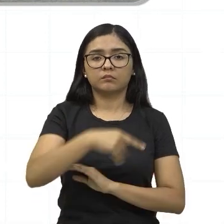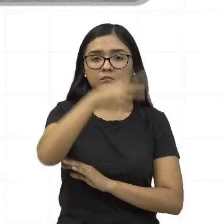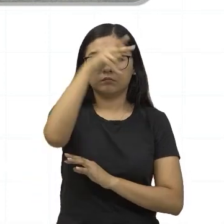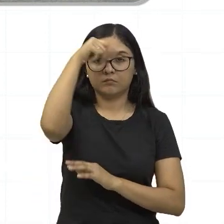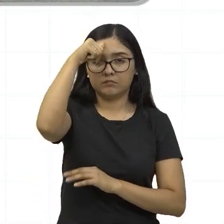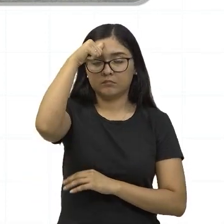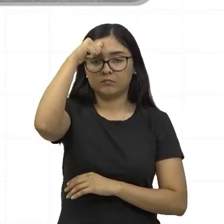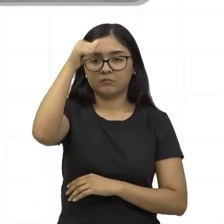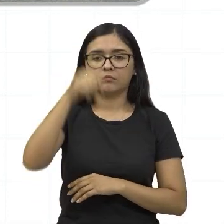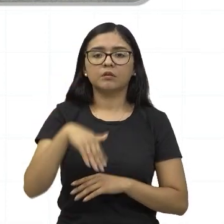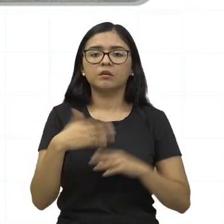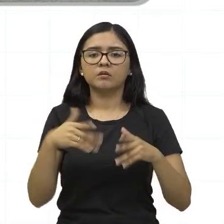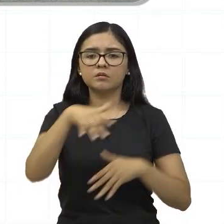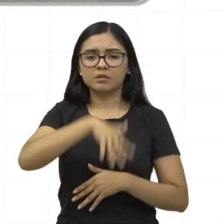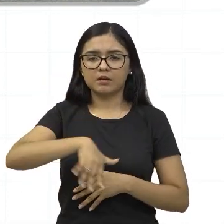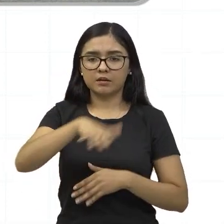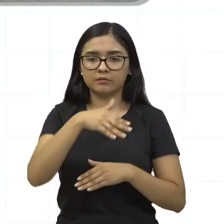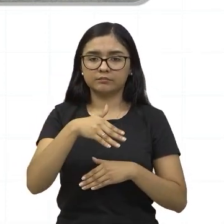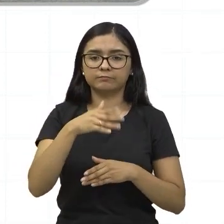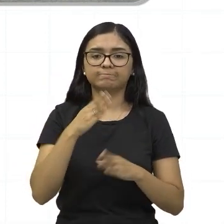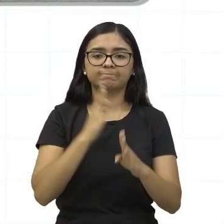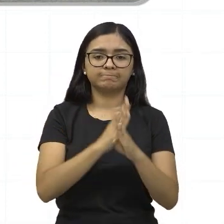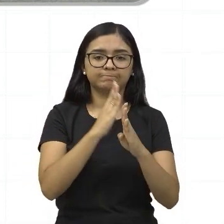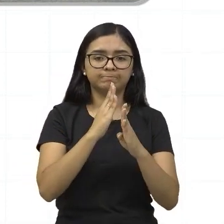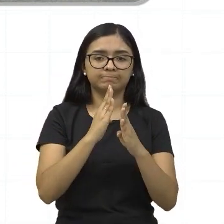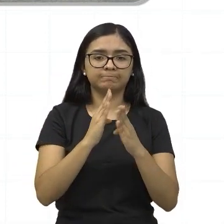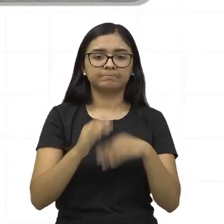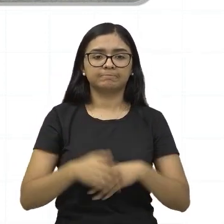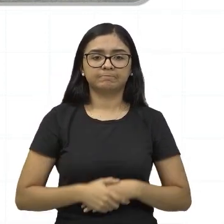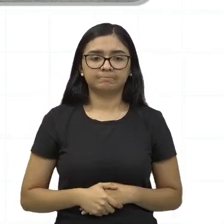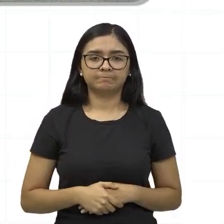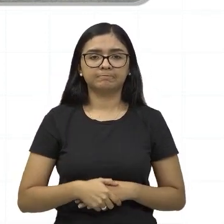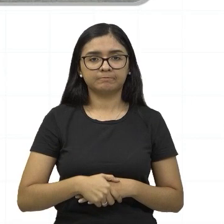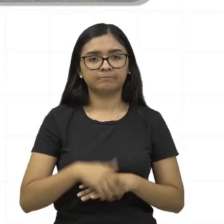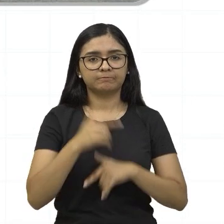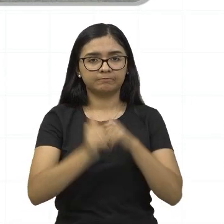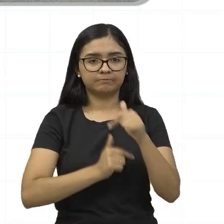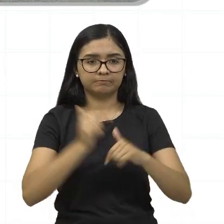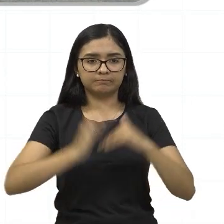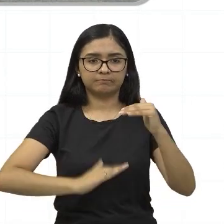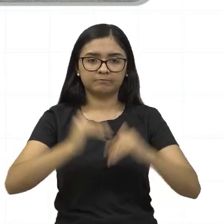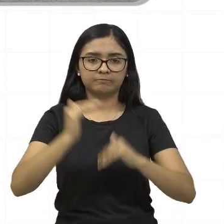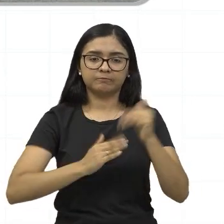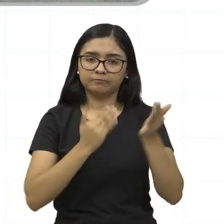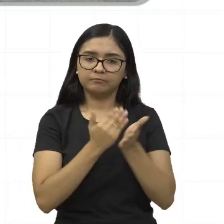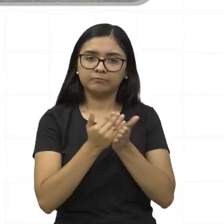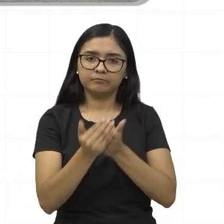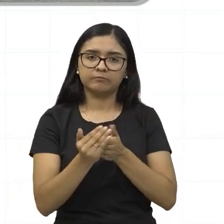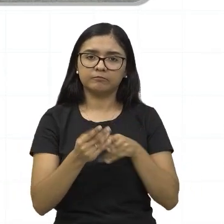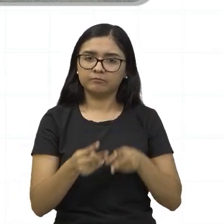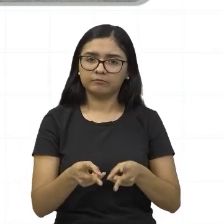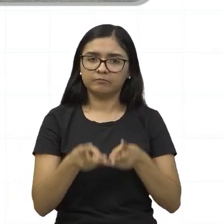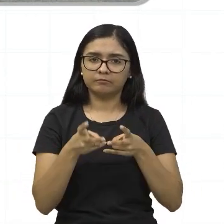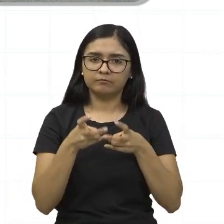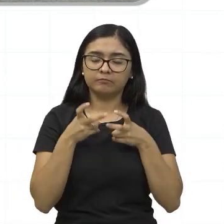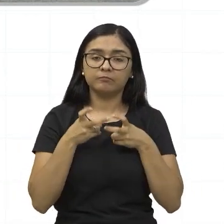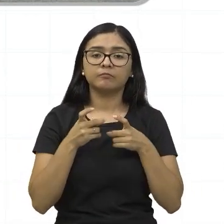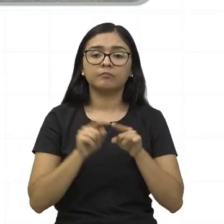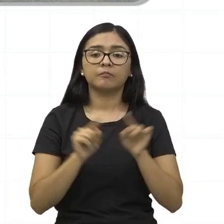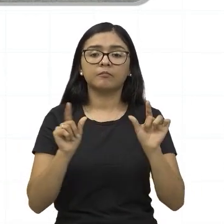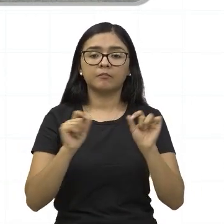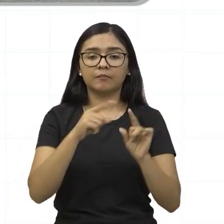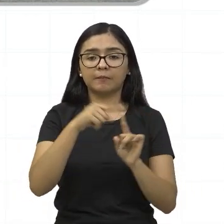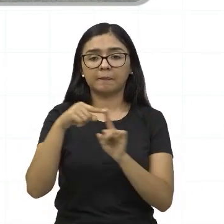descoberta, né, por pesquisadores, por trabalhadores dessa área, e começou a ser explorada. Mas ela é uma